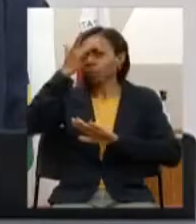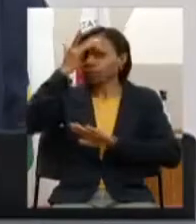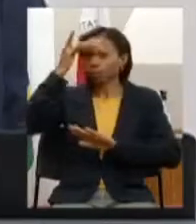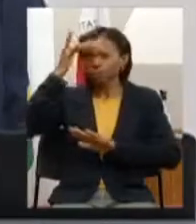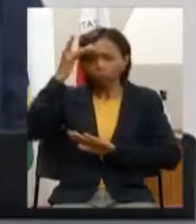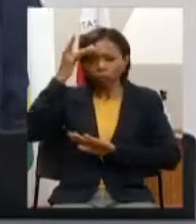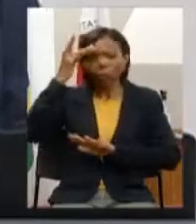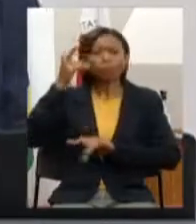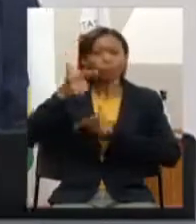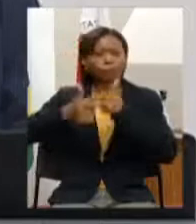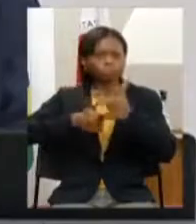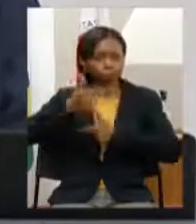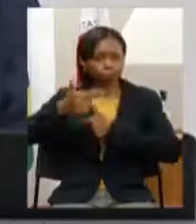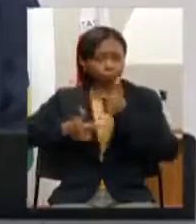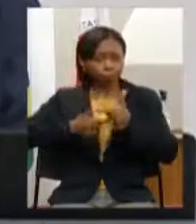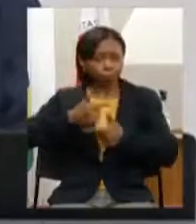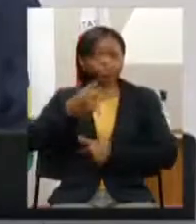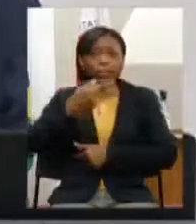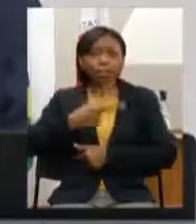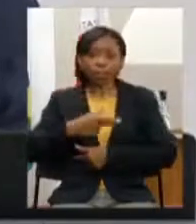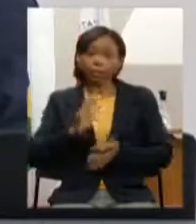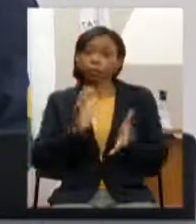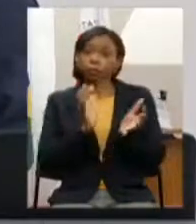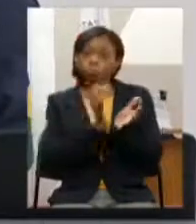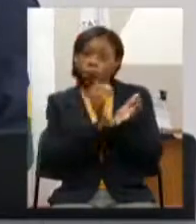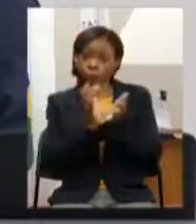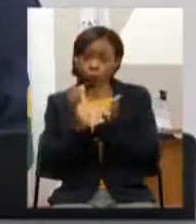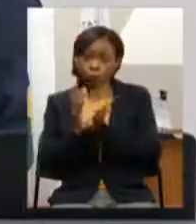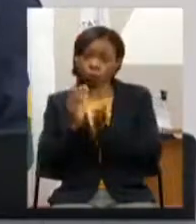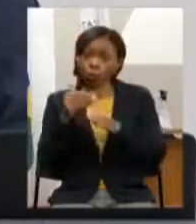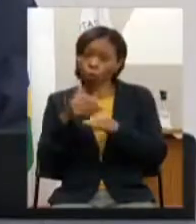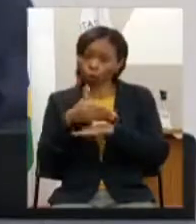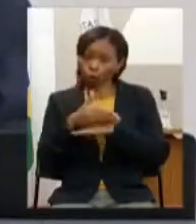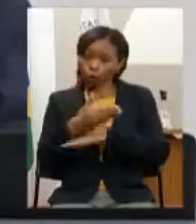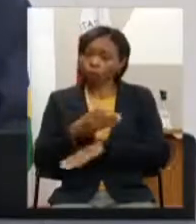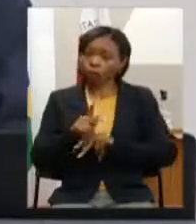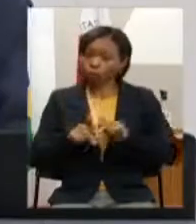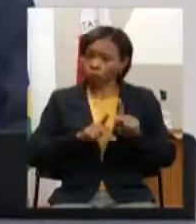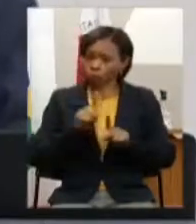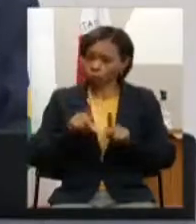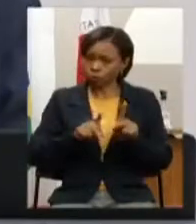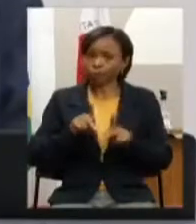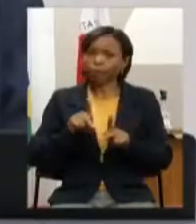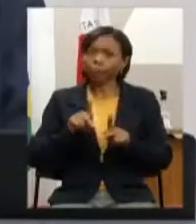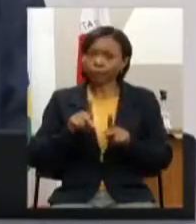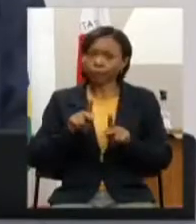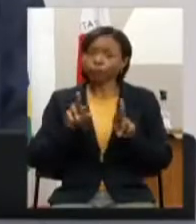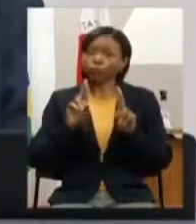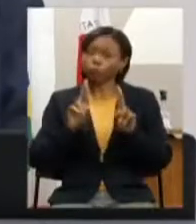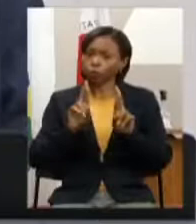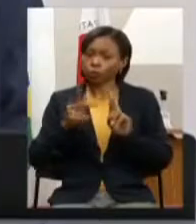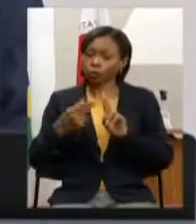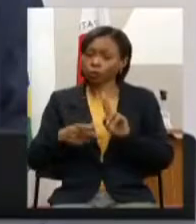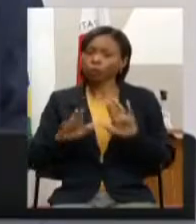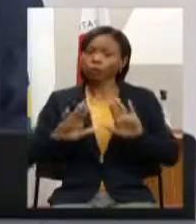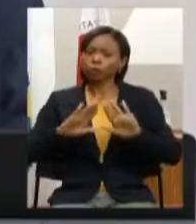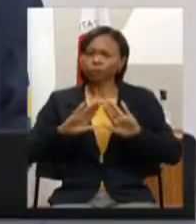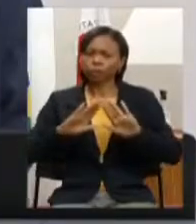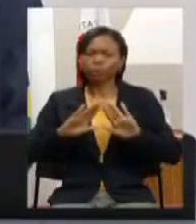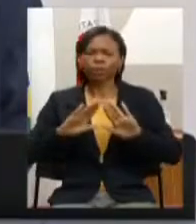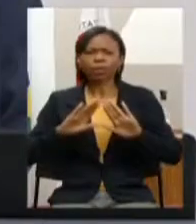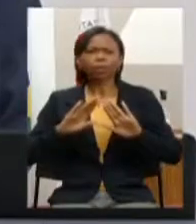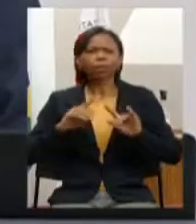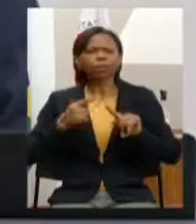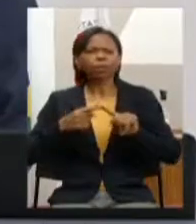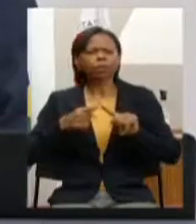aqui da comissão de participação popular os consultores dessa casa por mesmo em